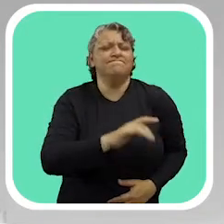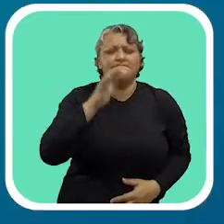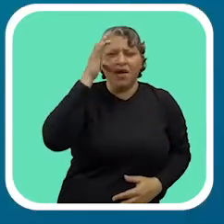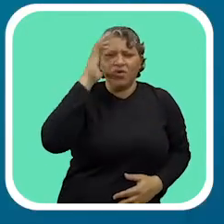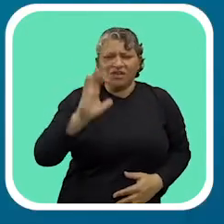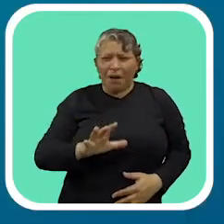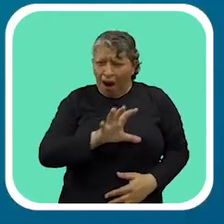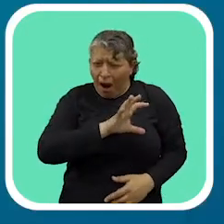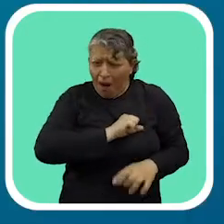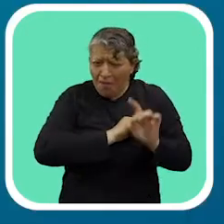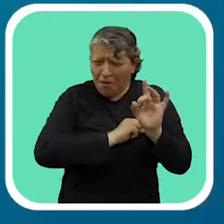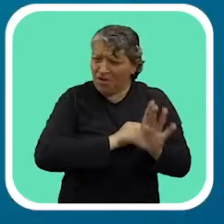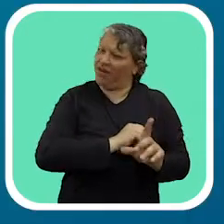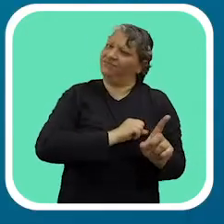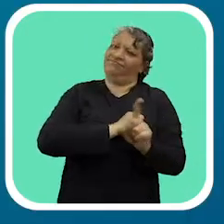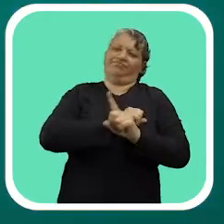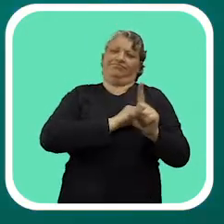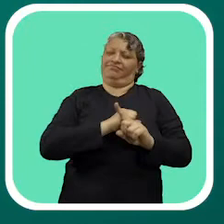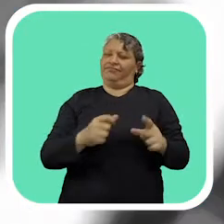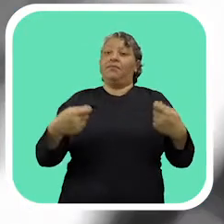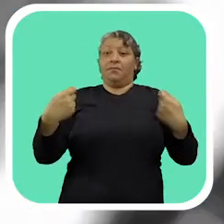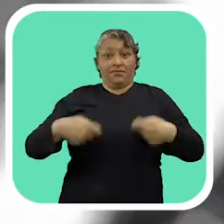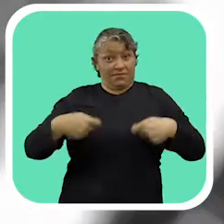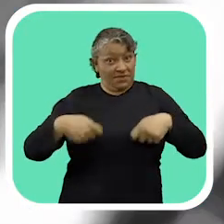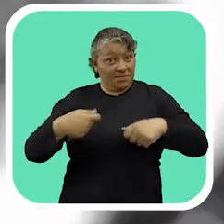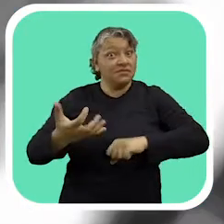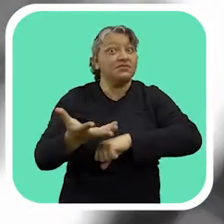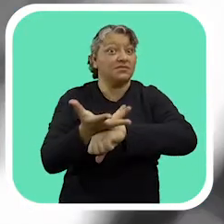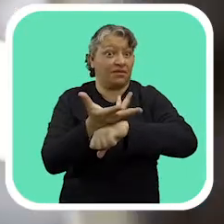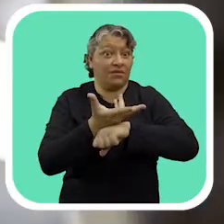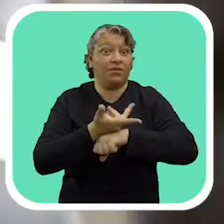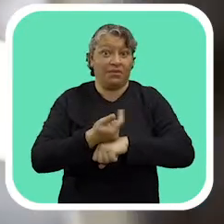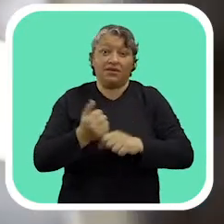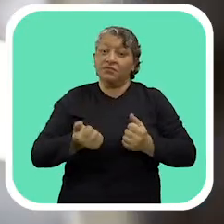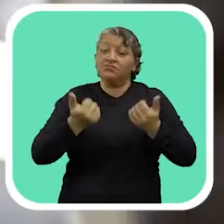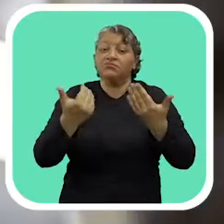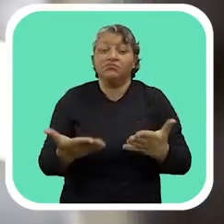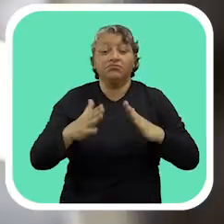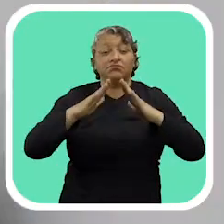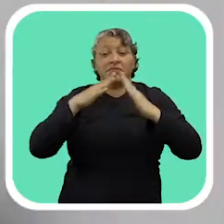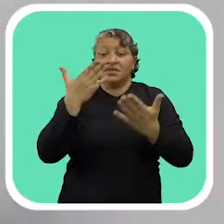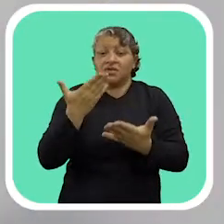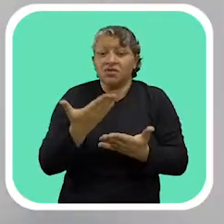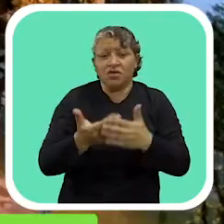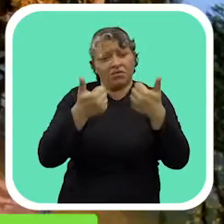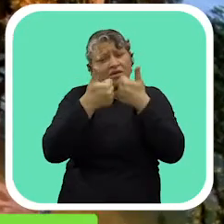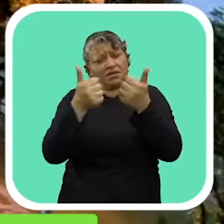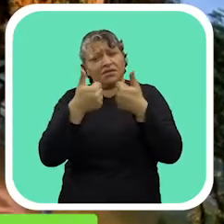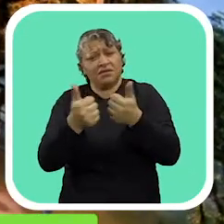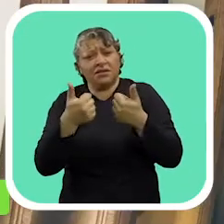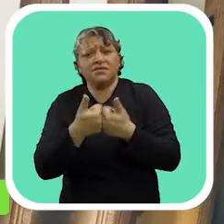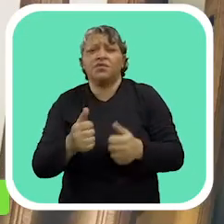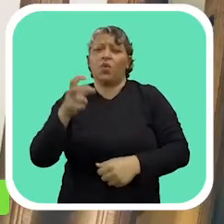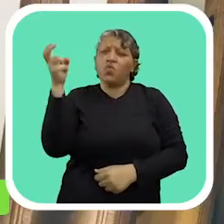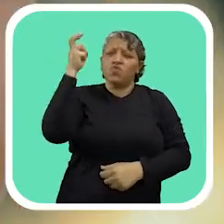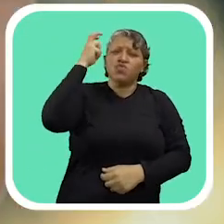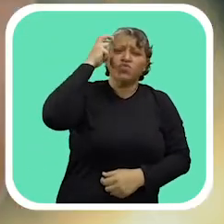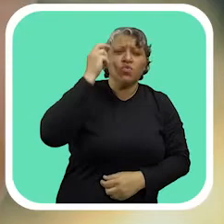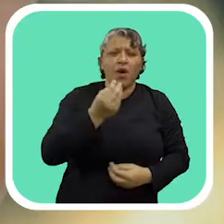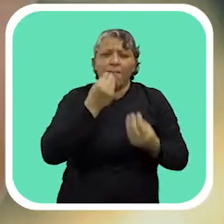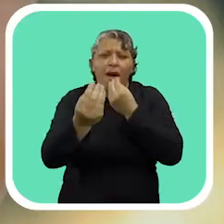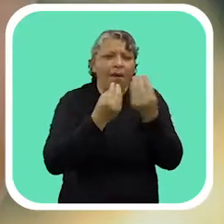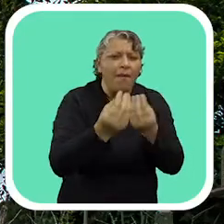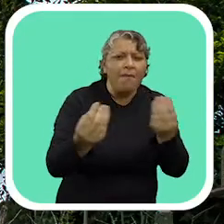Curitiba, mas a cidade não vive só de amor, né? Tem que ter competência pra fazer o que você precisa. Escola, transporte, cultura,